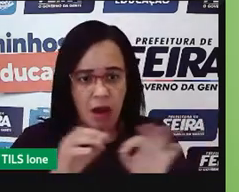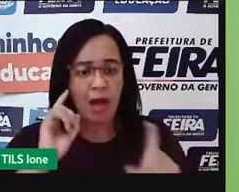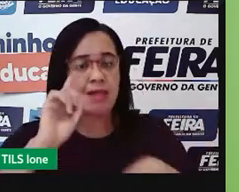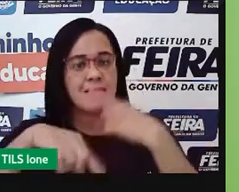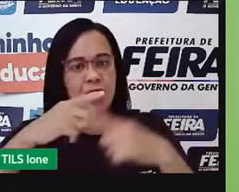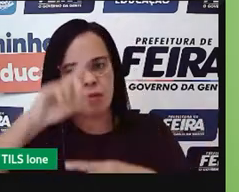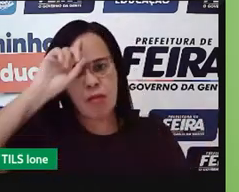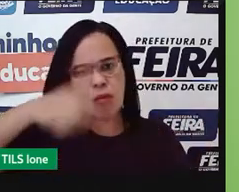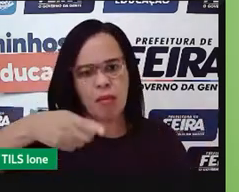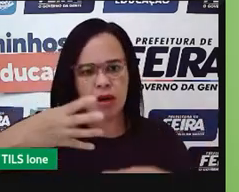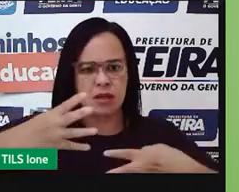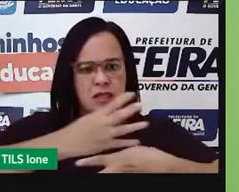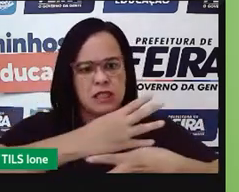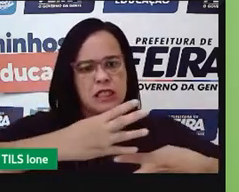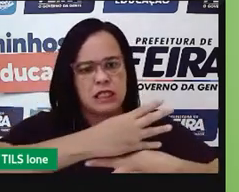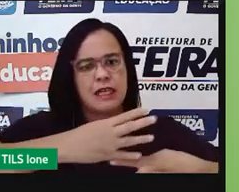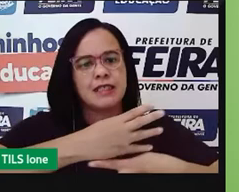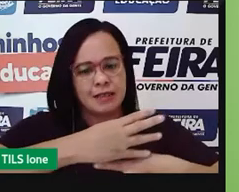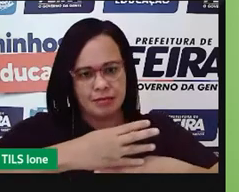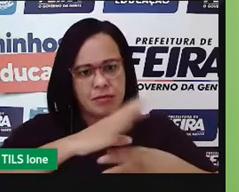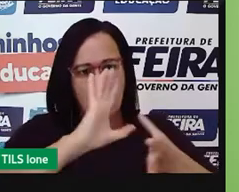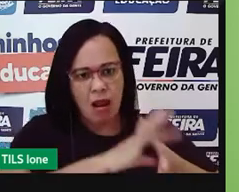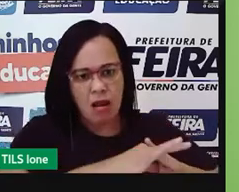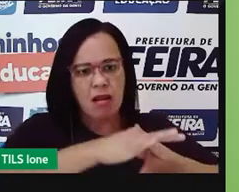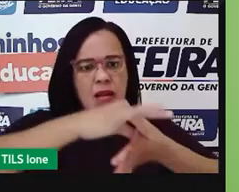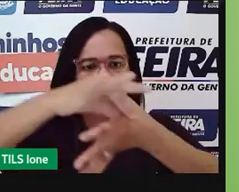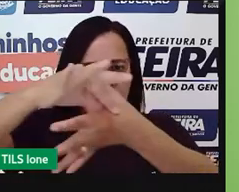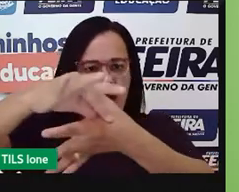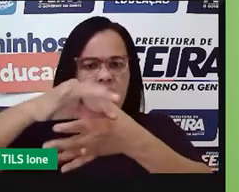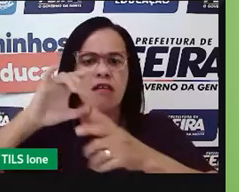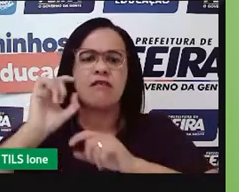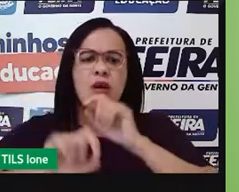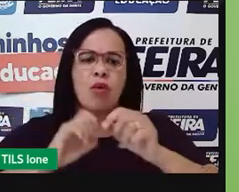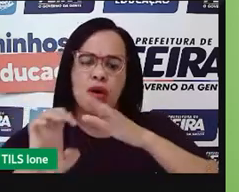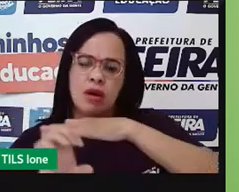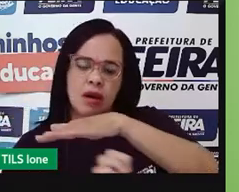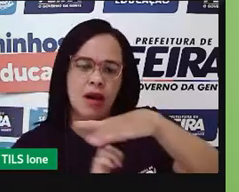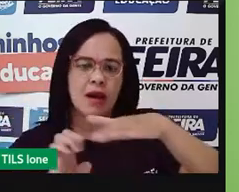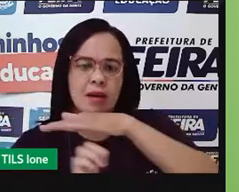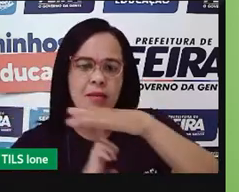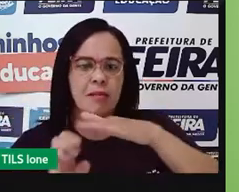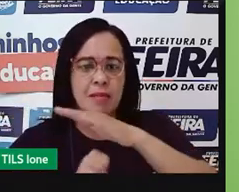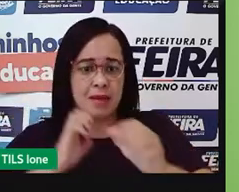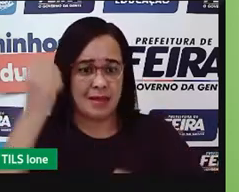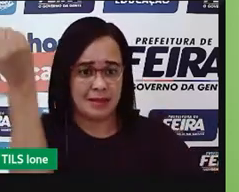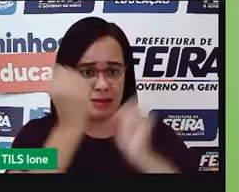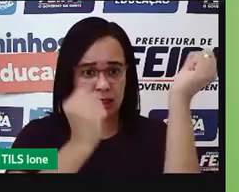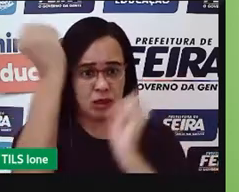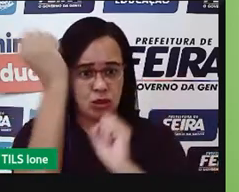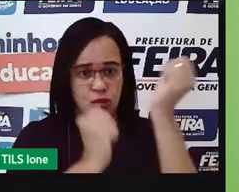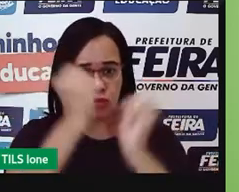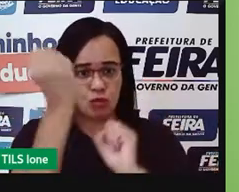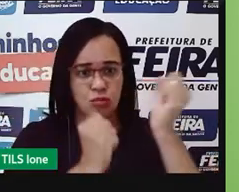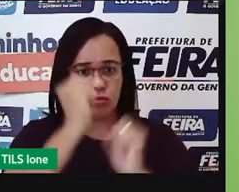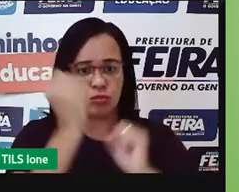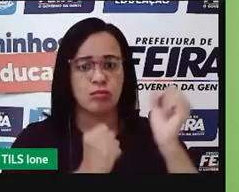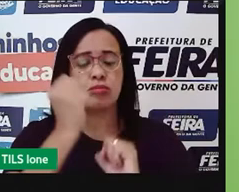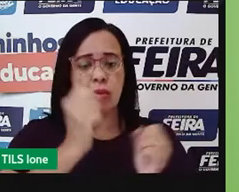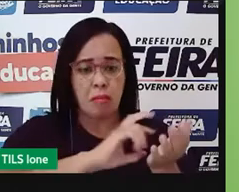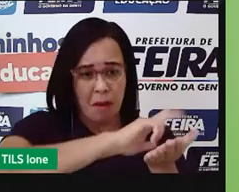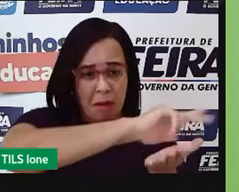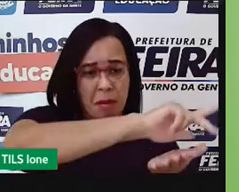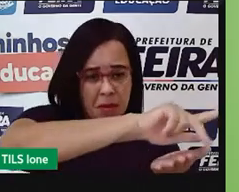Aí, o que você produziu, ele é levado, né, para a indústria, né, ele vai passar por um processo de industrialização, por vários serviços